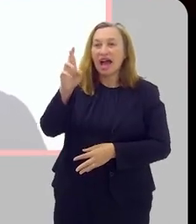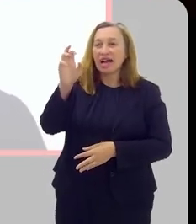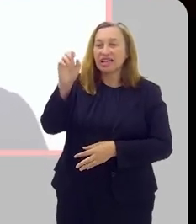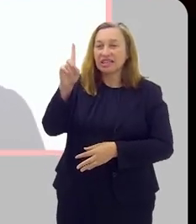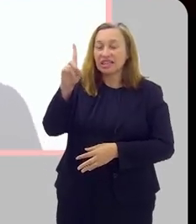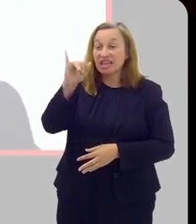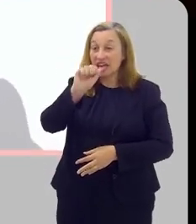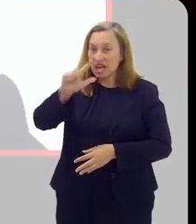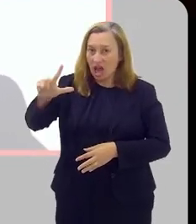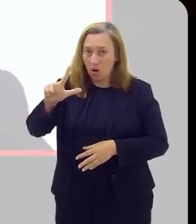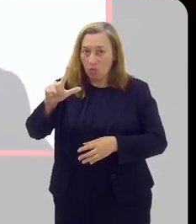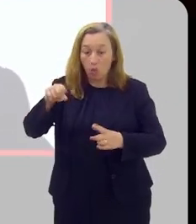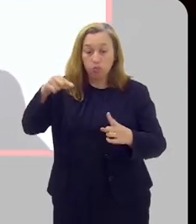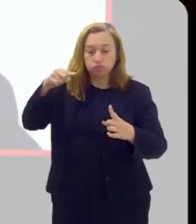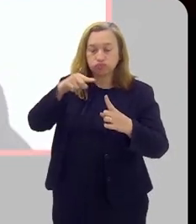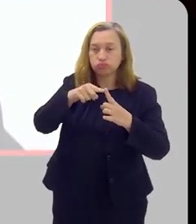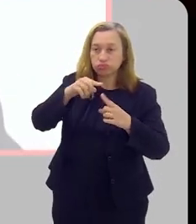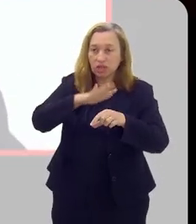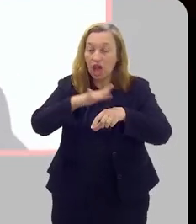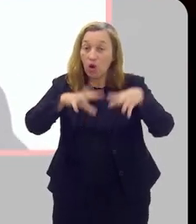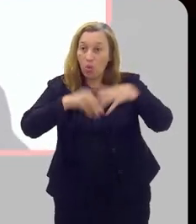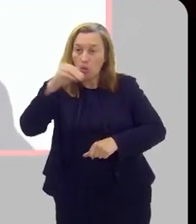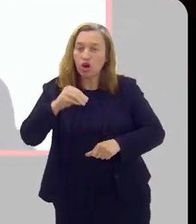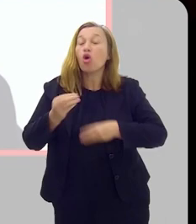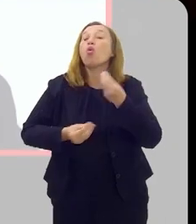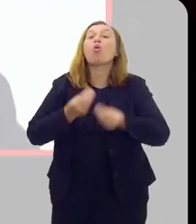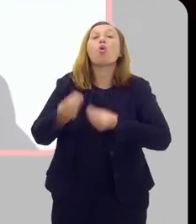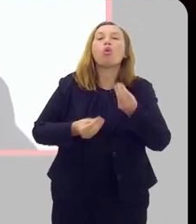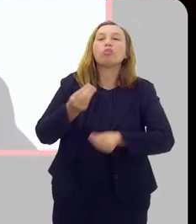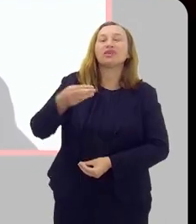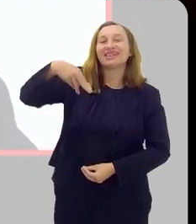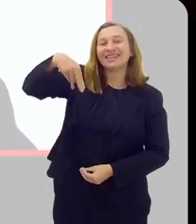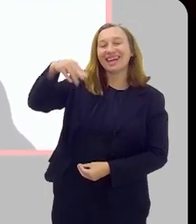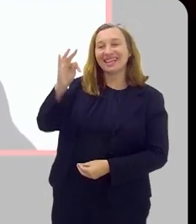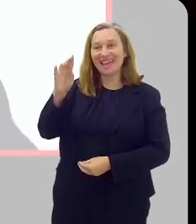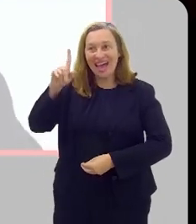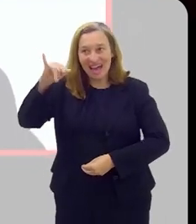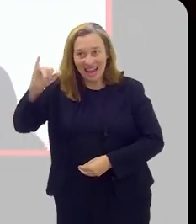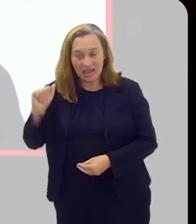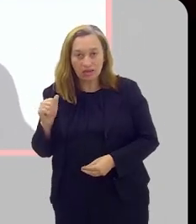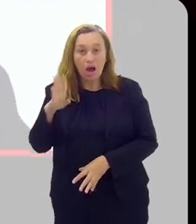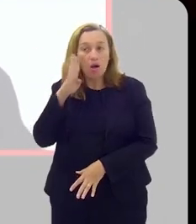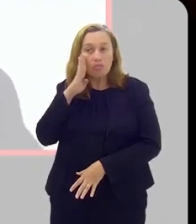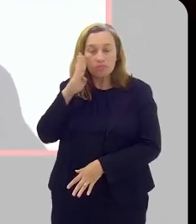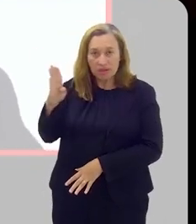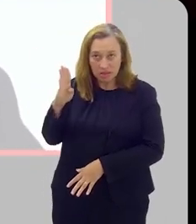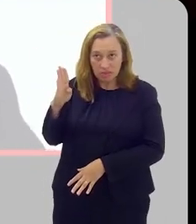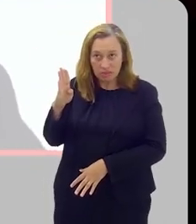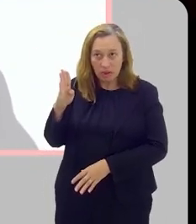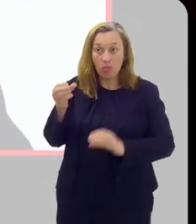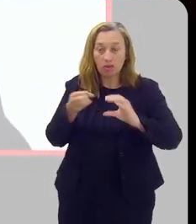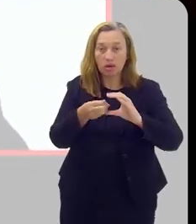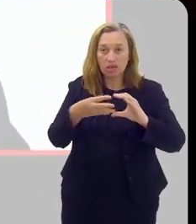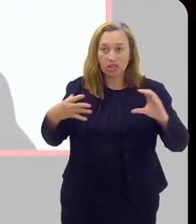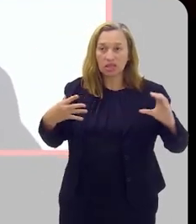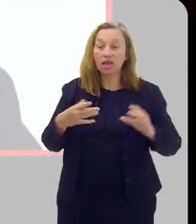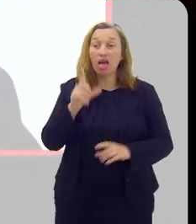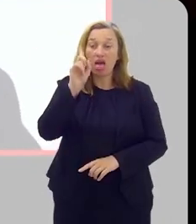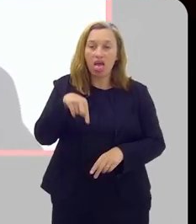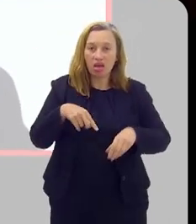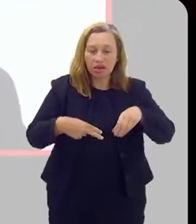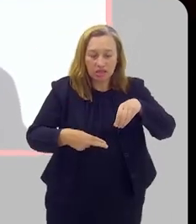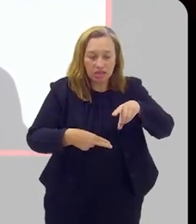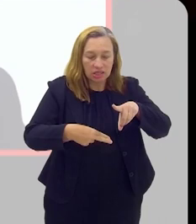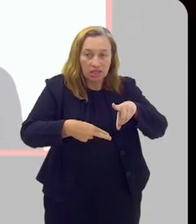que é o tratamento com o objetivo da cura daquele paciente. Como é que é feito isso, Natália? A modalidade principal que a gente acaba optando